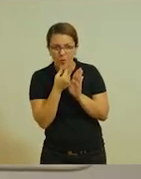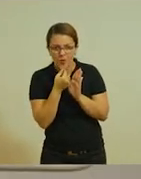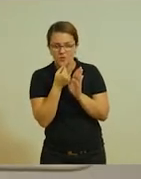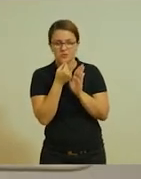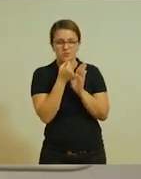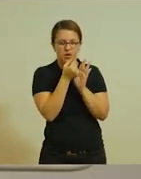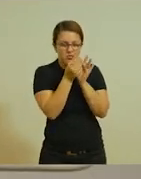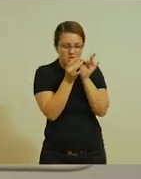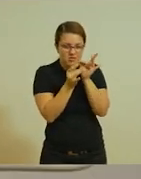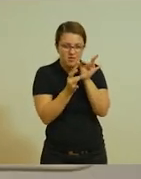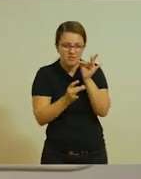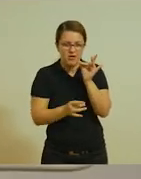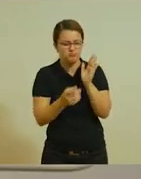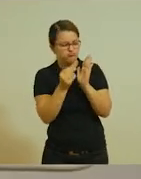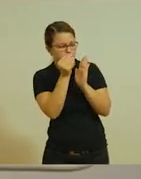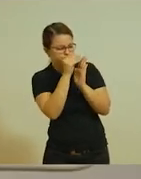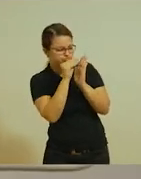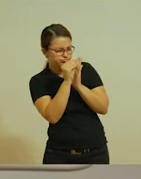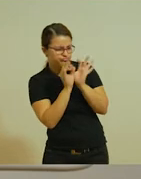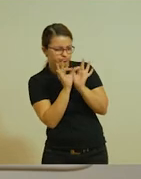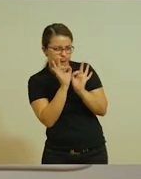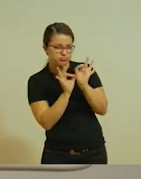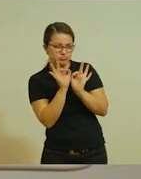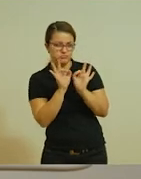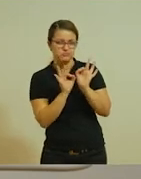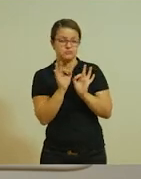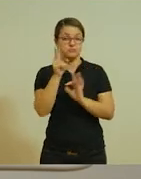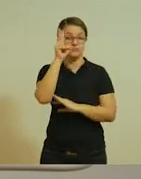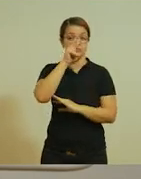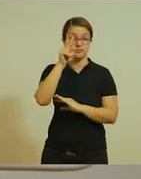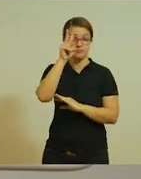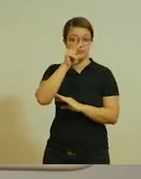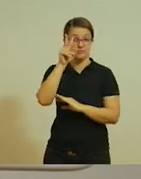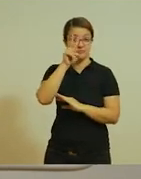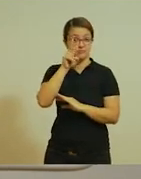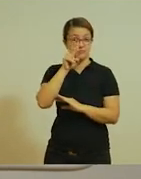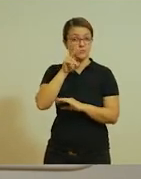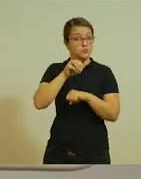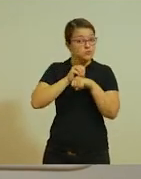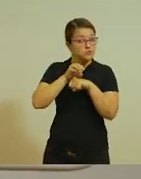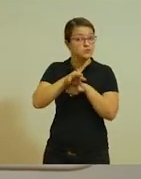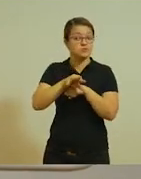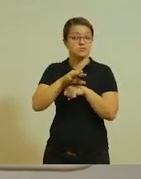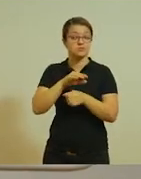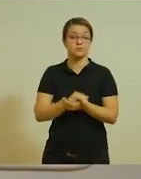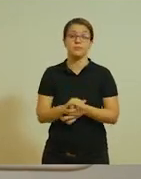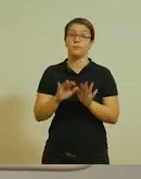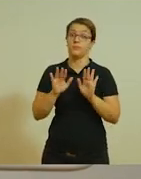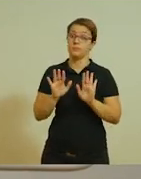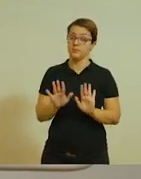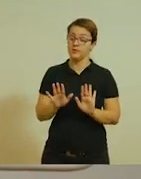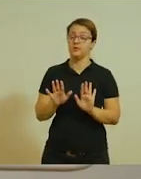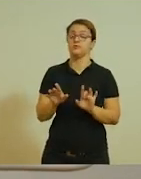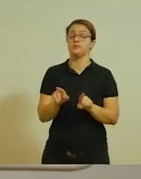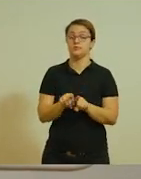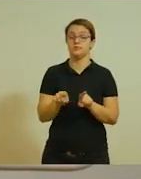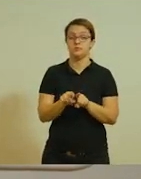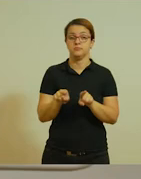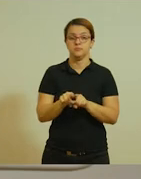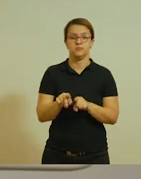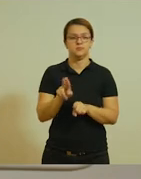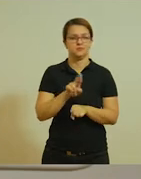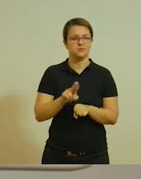os detalhes que cada um de vocês quiserem. Lembrando que essas daqui são apenas sugestões, mas vocês podem